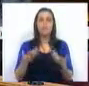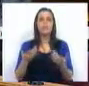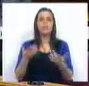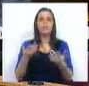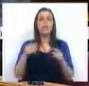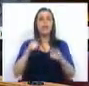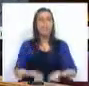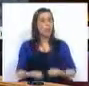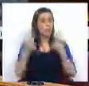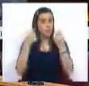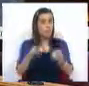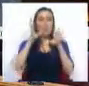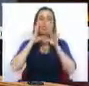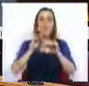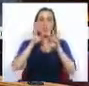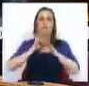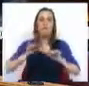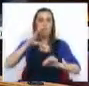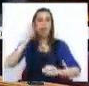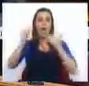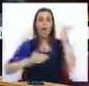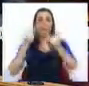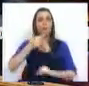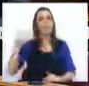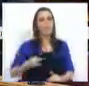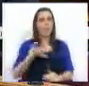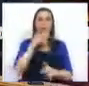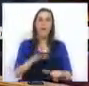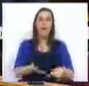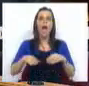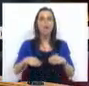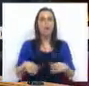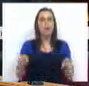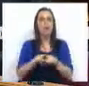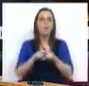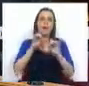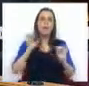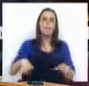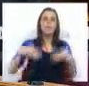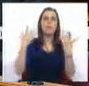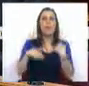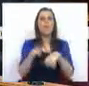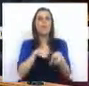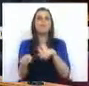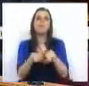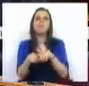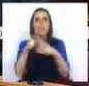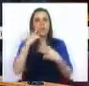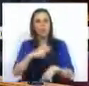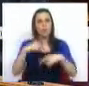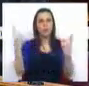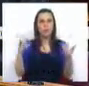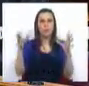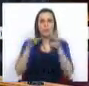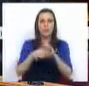que nunca, o investimento em educação e formação de adultos deve ser assumido como uma prioridade nas políticas públicas